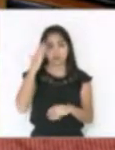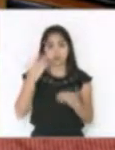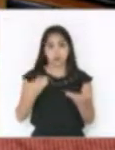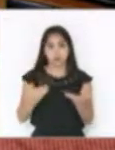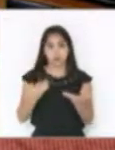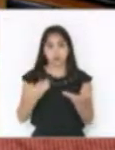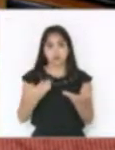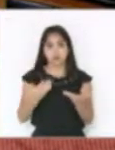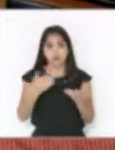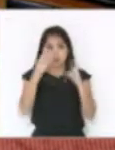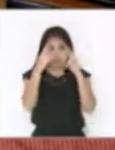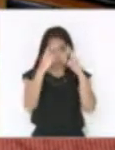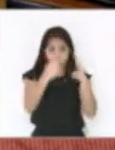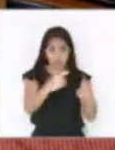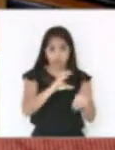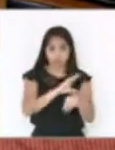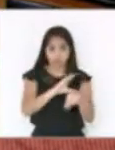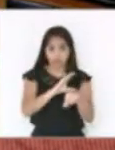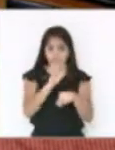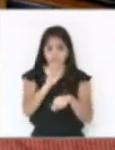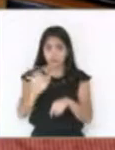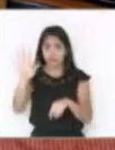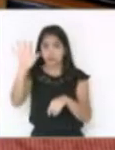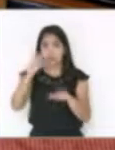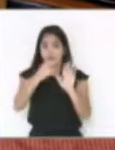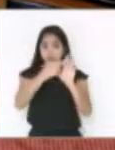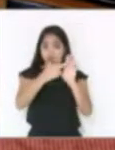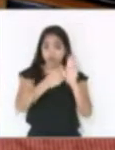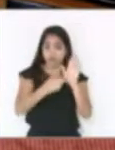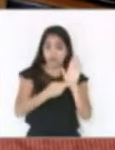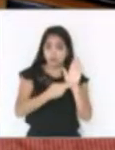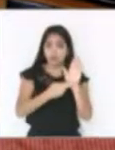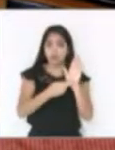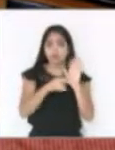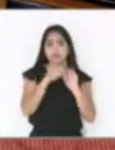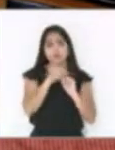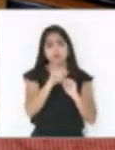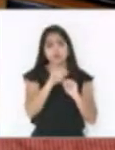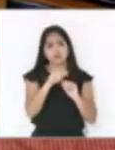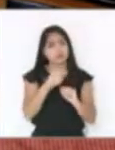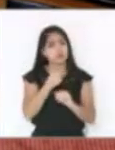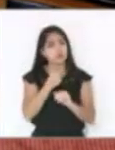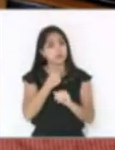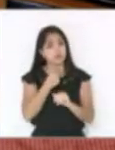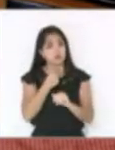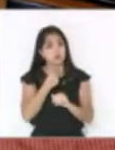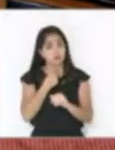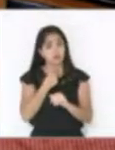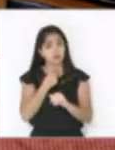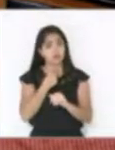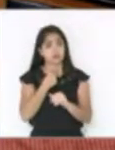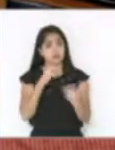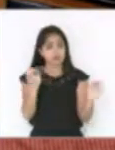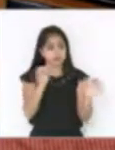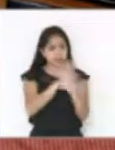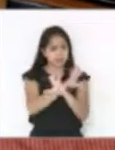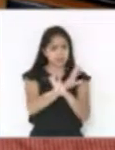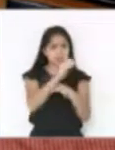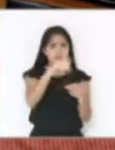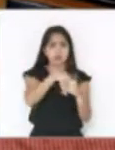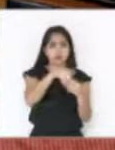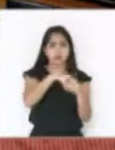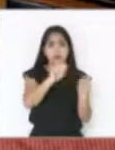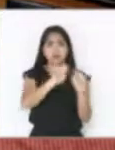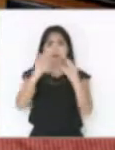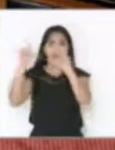respeitada a Constituição Federal, Constituição Estadual, o Regimento Interno, vossa excelência não pode simplesmente encerrar a votação sem abrir o